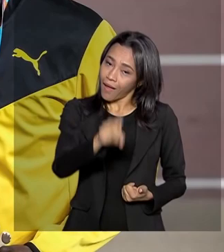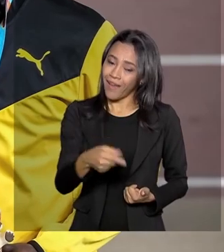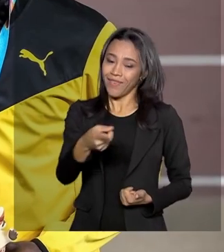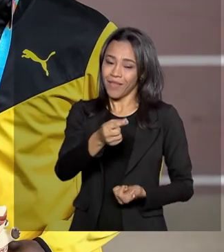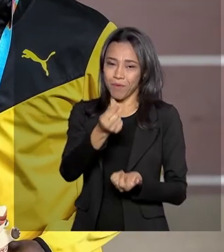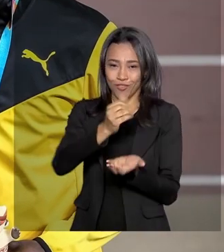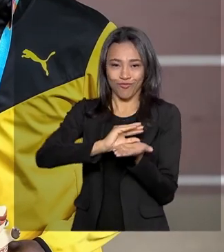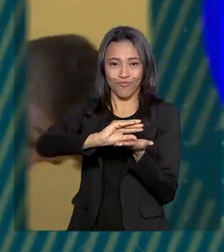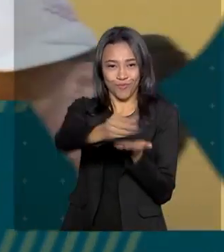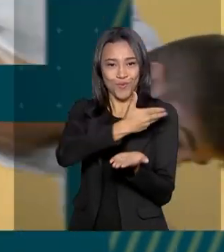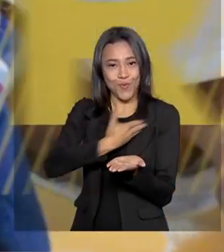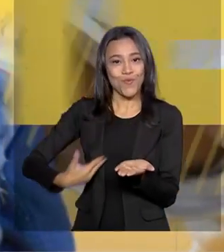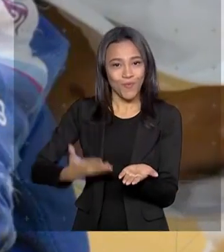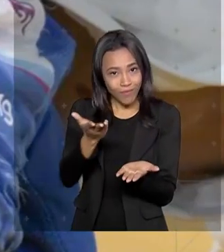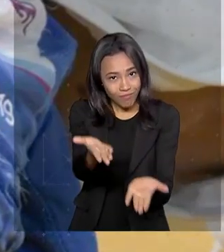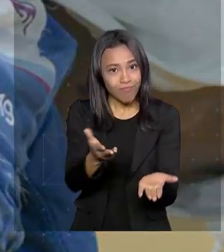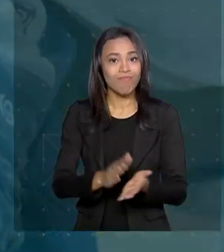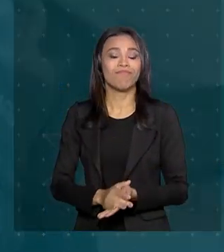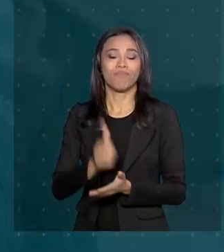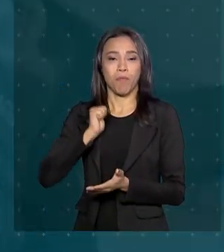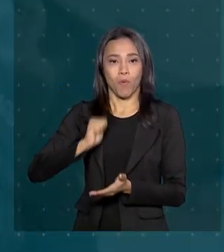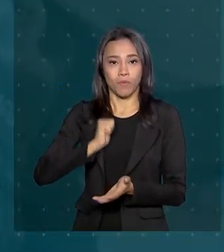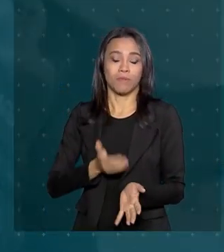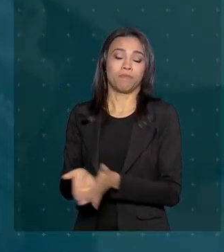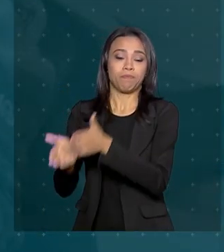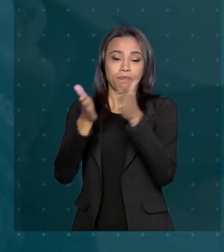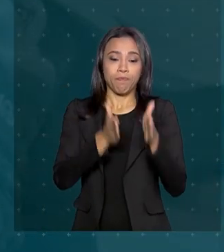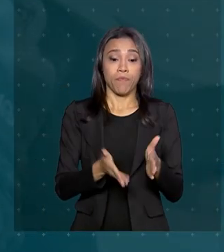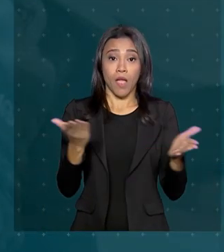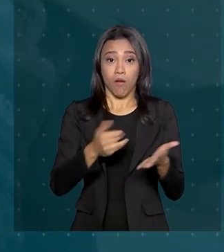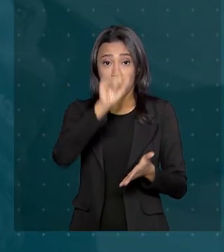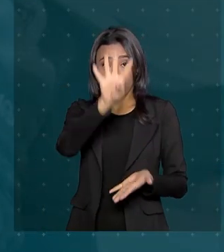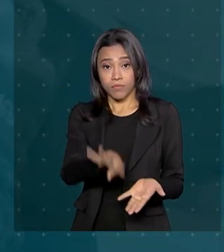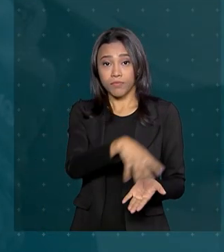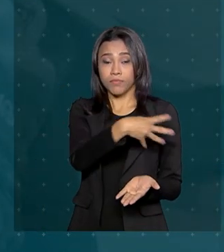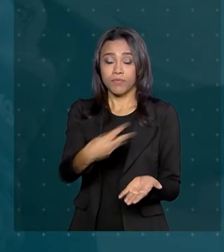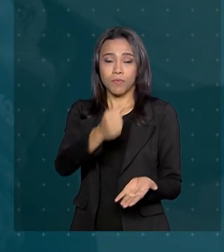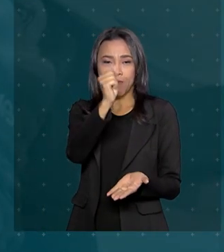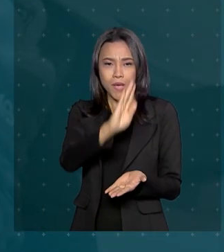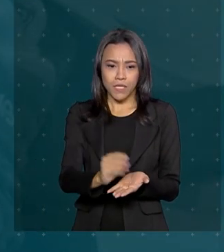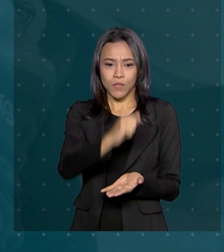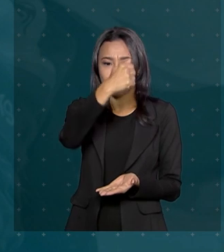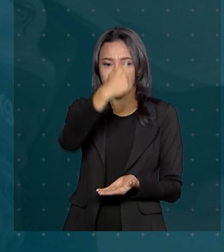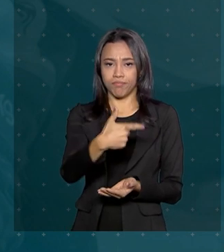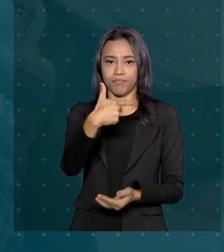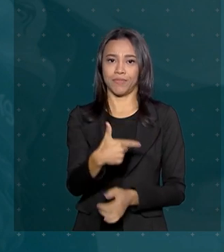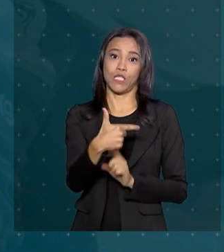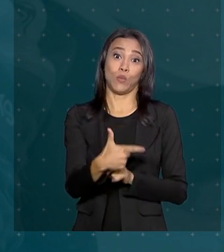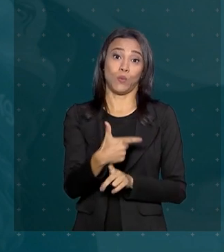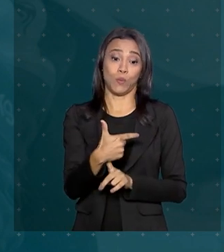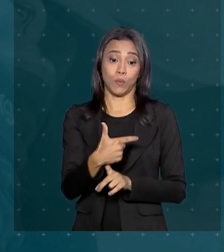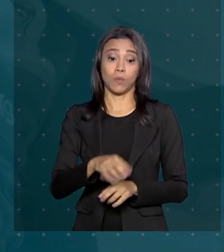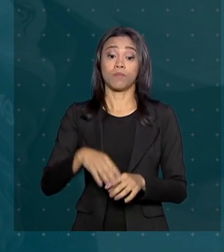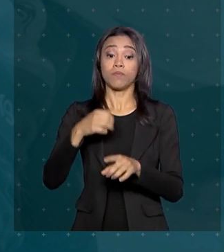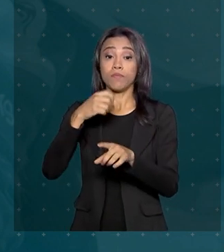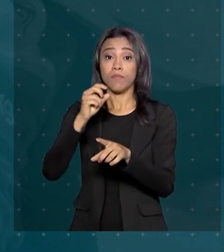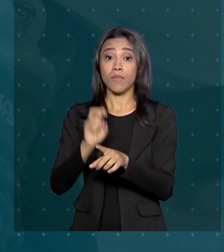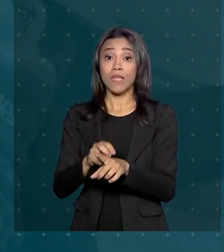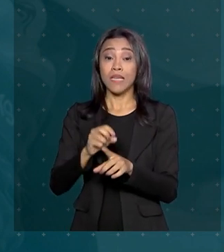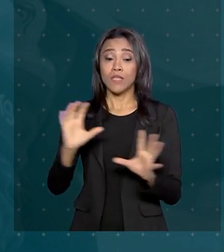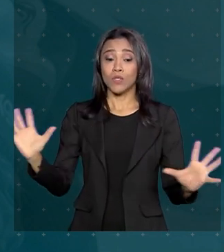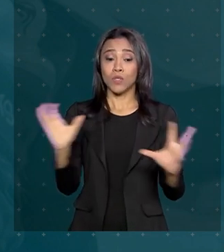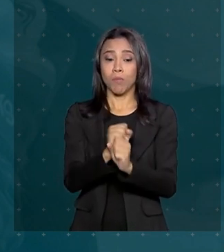Atleta medalhando. Na classificação geral até agora, o Brasil está em segundo lugar nos Jogos do Pan, com 115